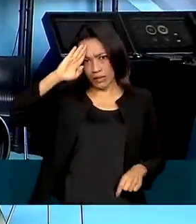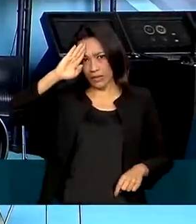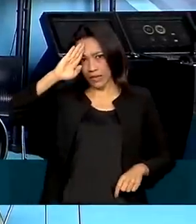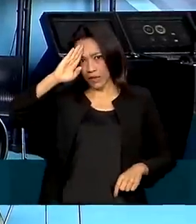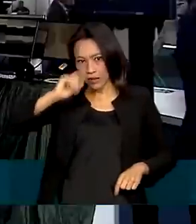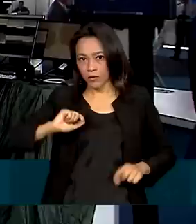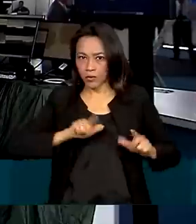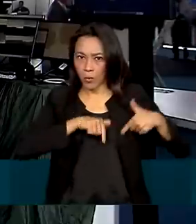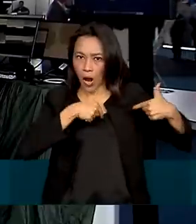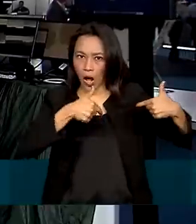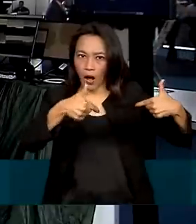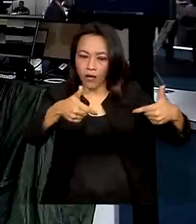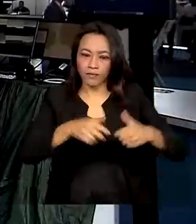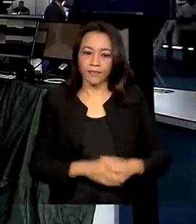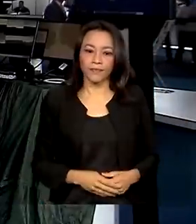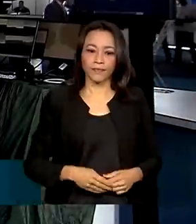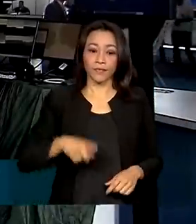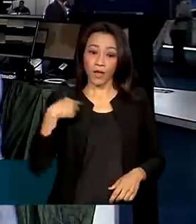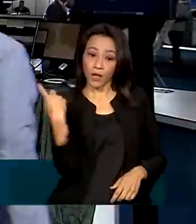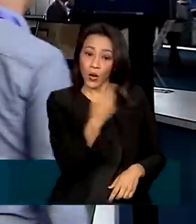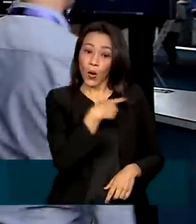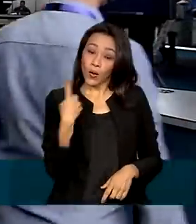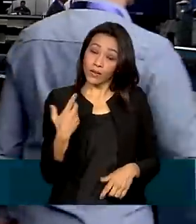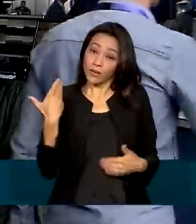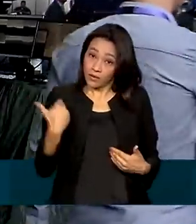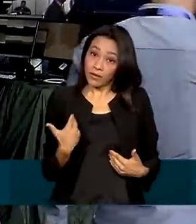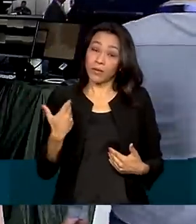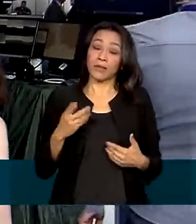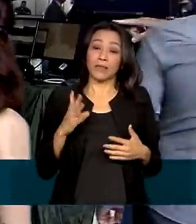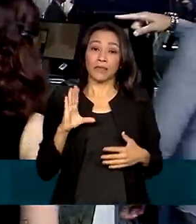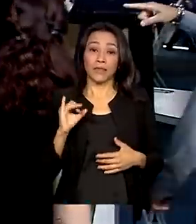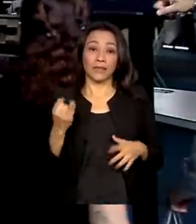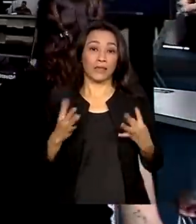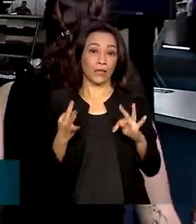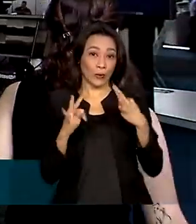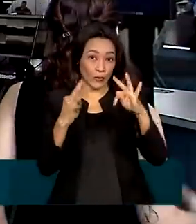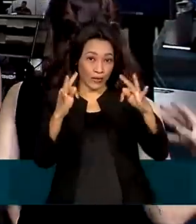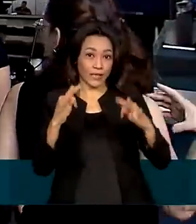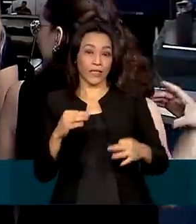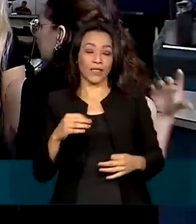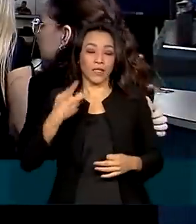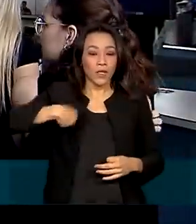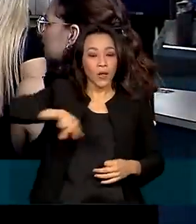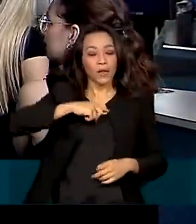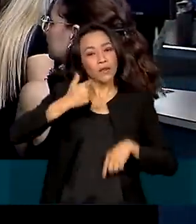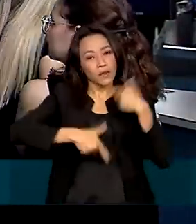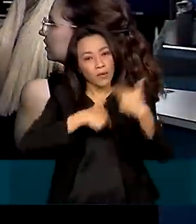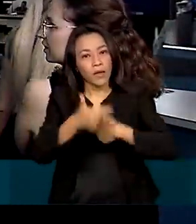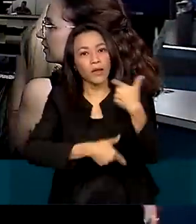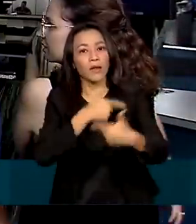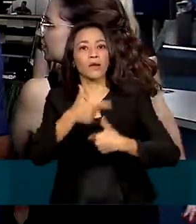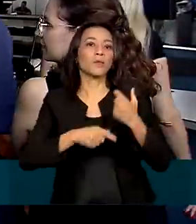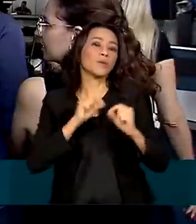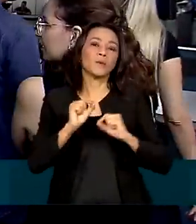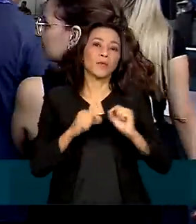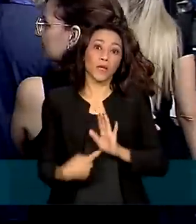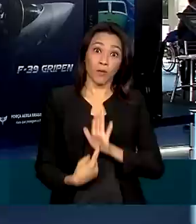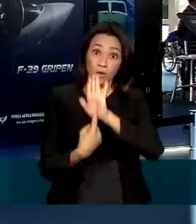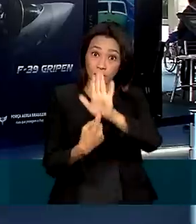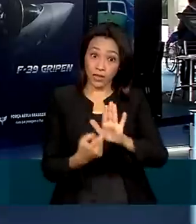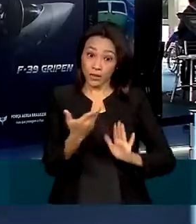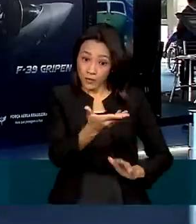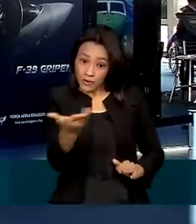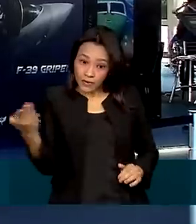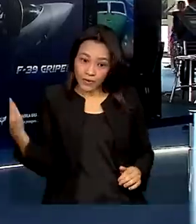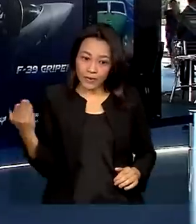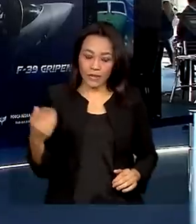missões. Nós somos uma instituição de ciência e tecnologia, então nossos desenvolvedores trabalham justamente desenvolvendo esse tipo de simulador.